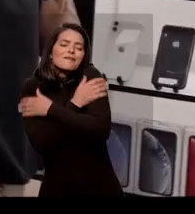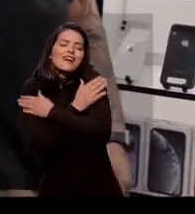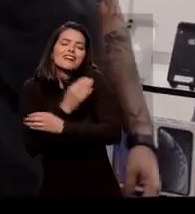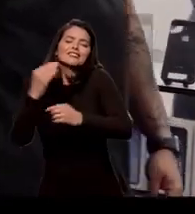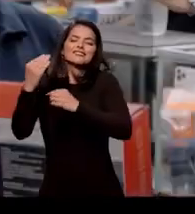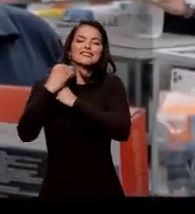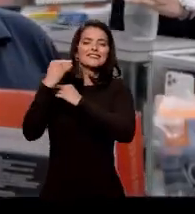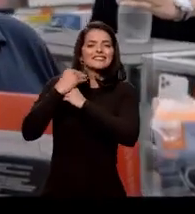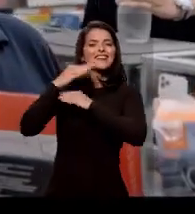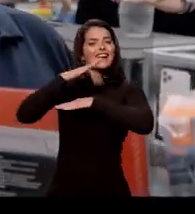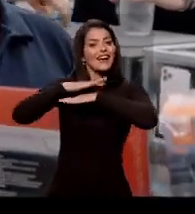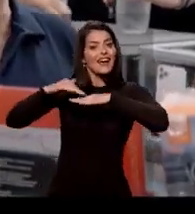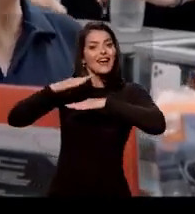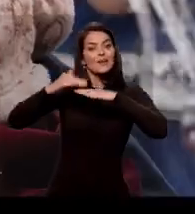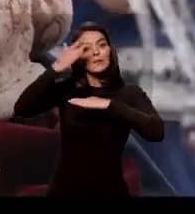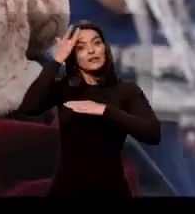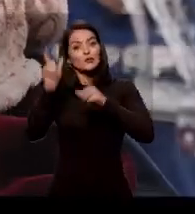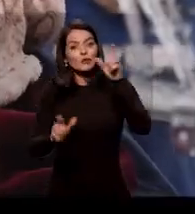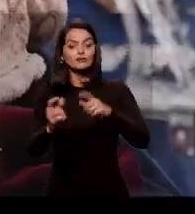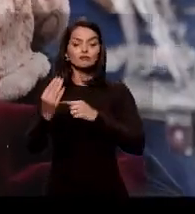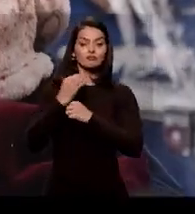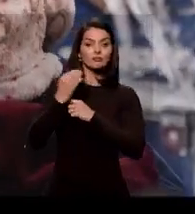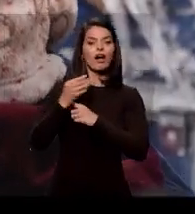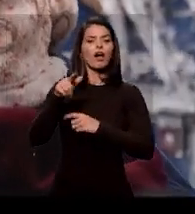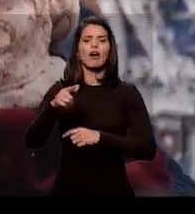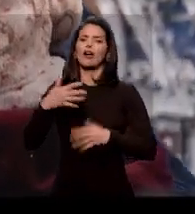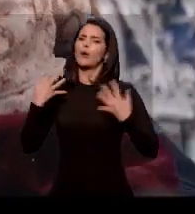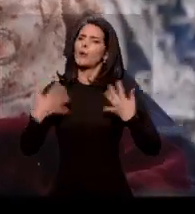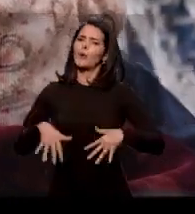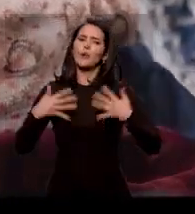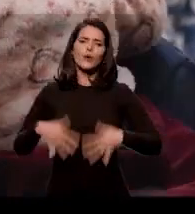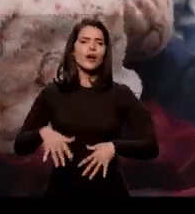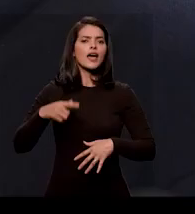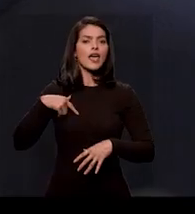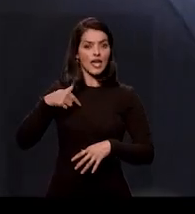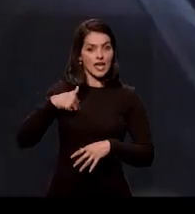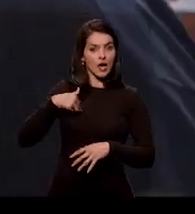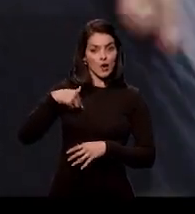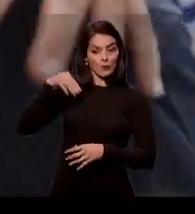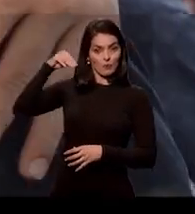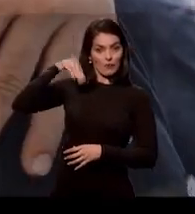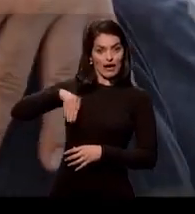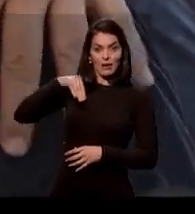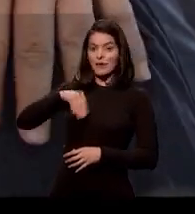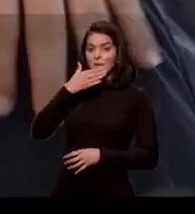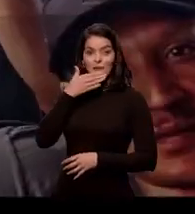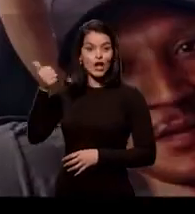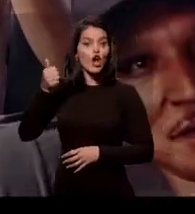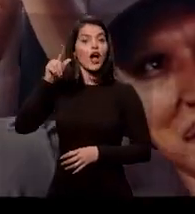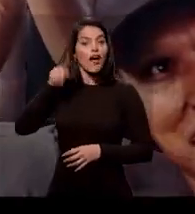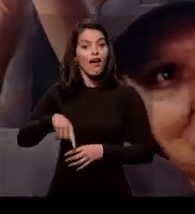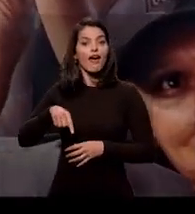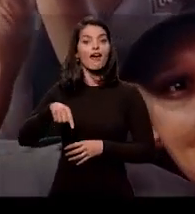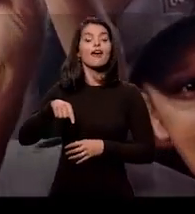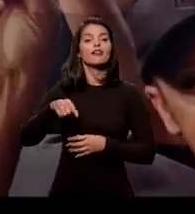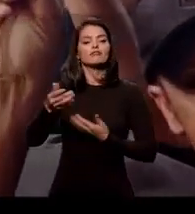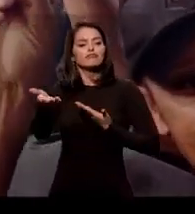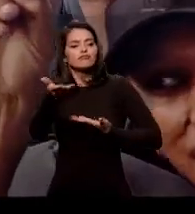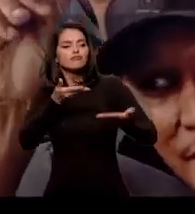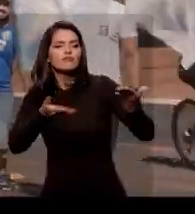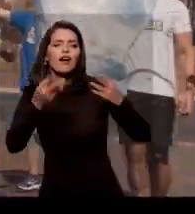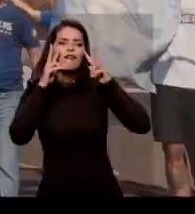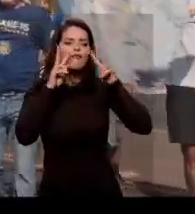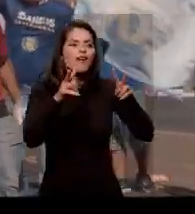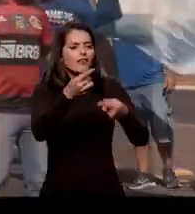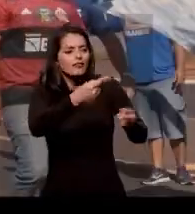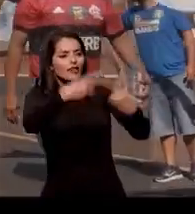carinho que as pessoas têm comigo. Talvez seja o maior pagamento que se tem por exercer um cargo público é você ver